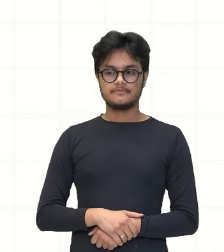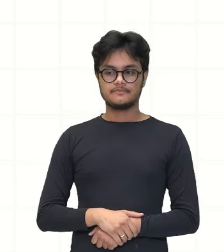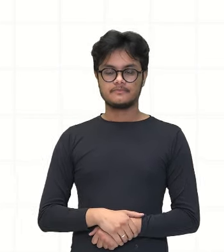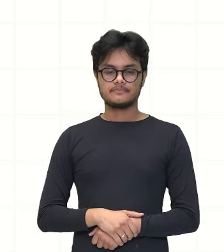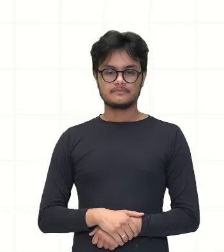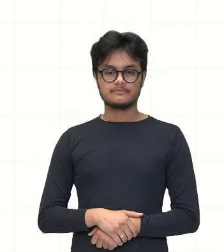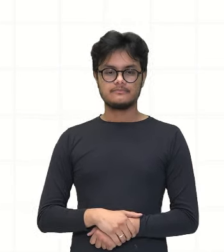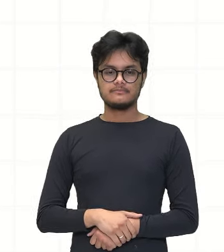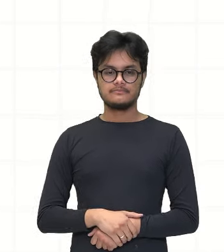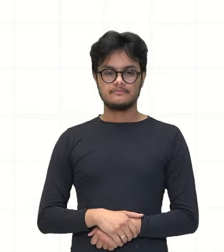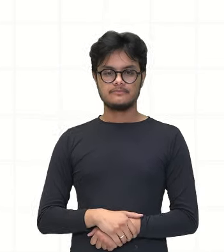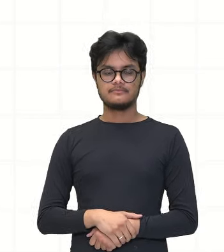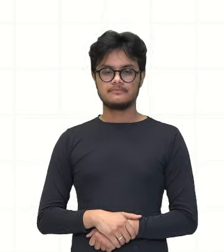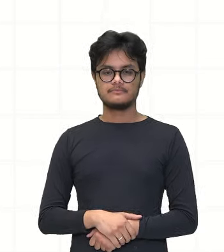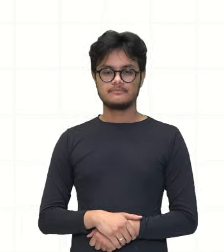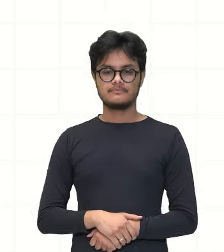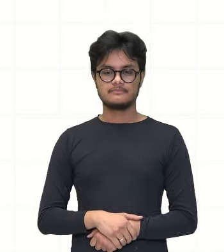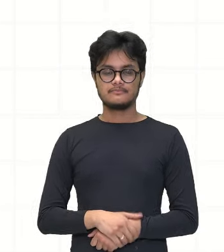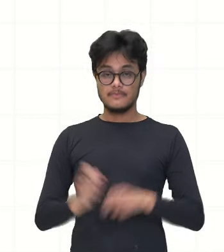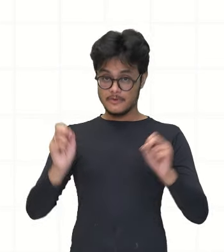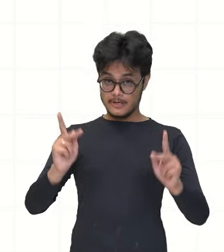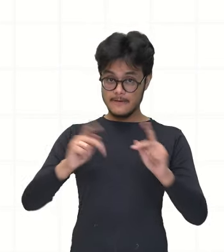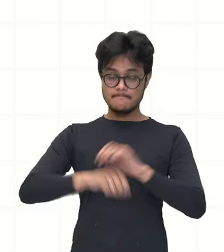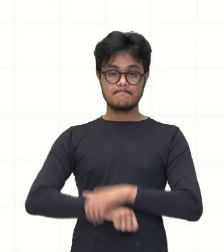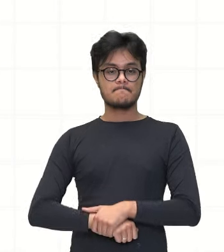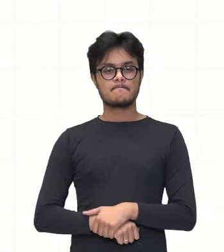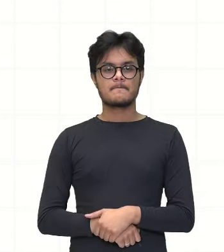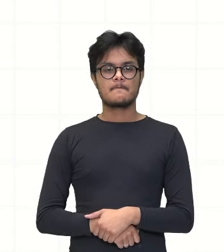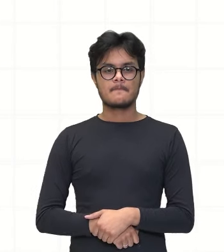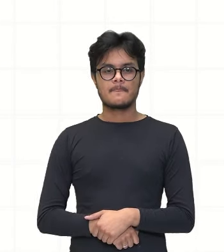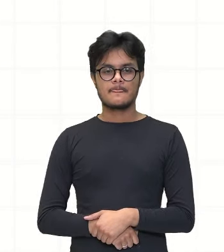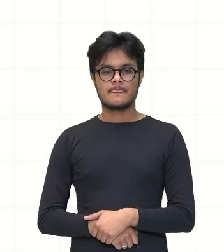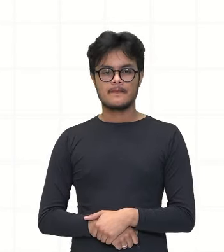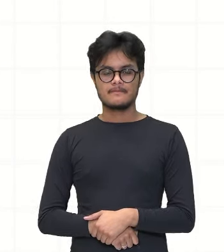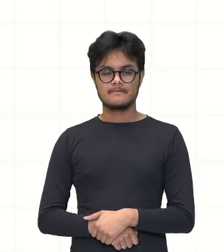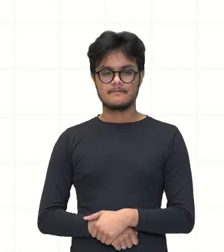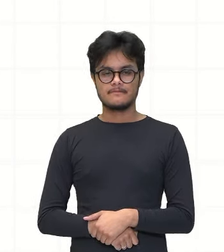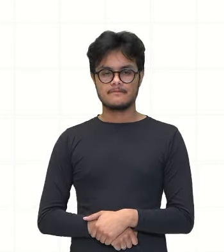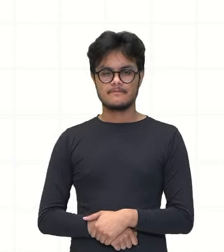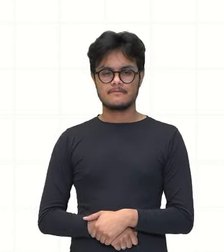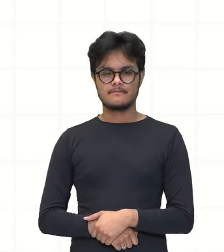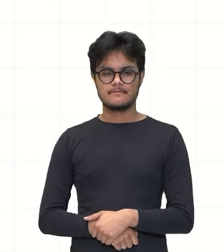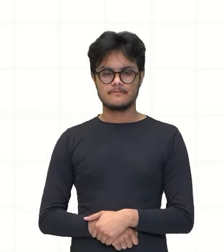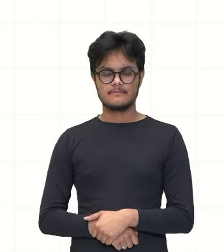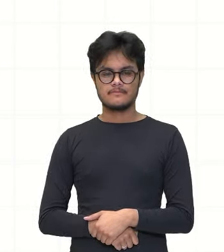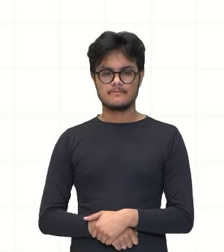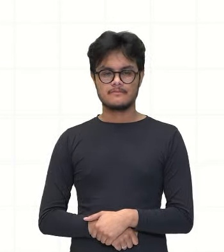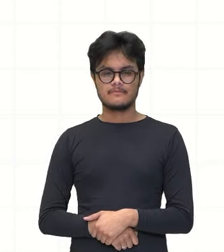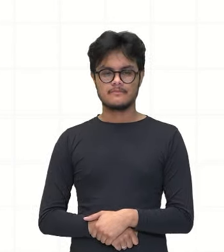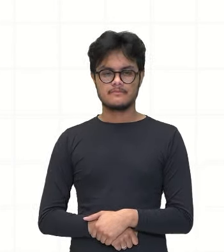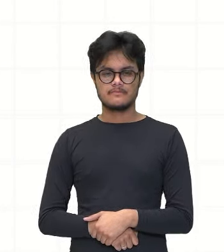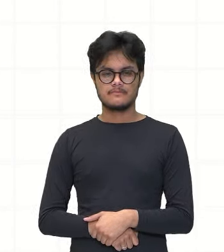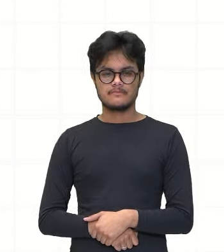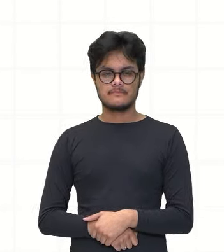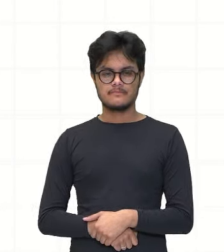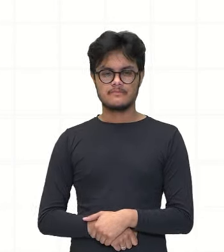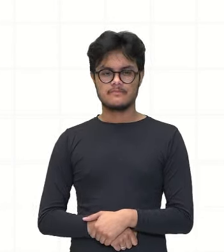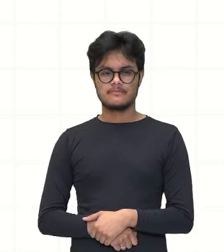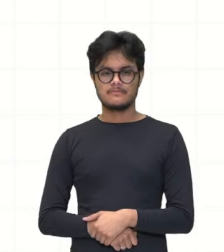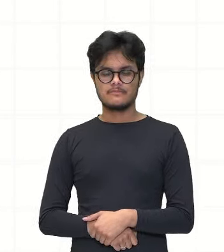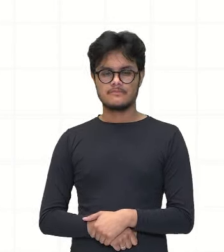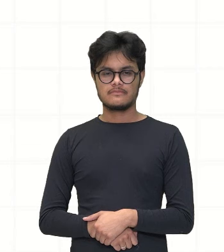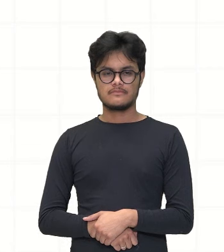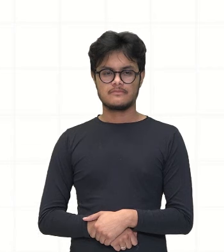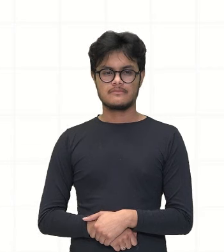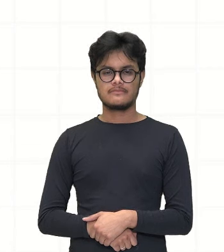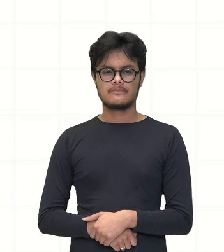que sempre os primeiros números vão ser referentes a X e todos os segundos referentes a Y, né?